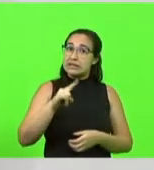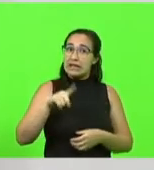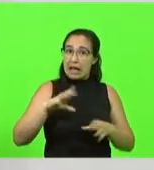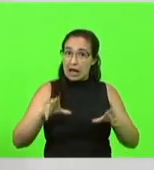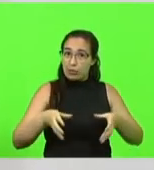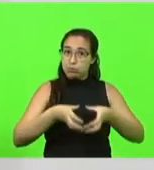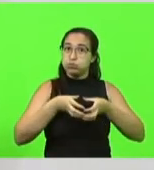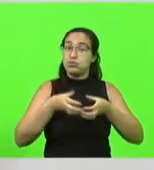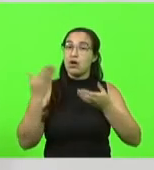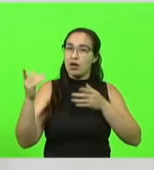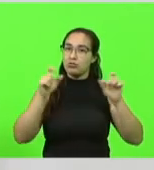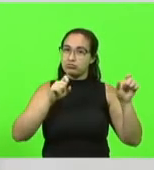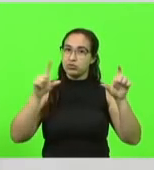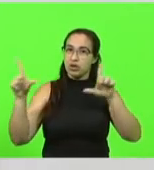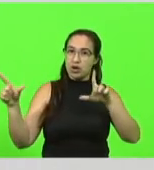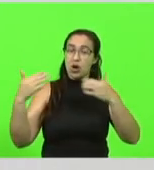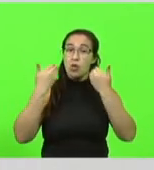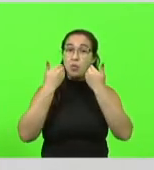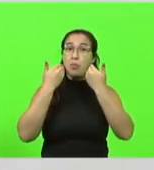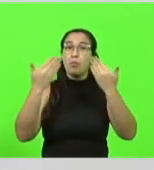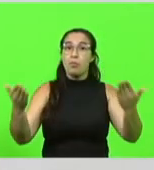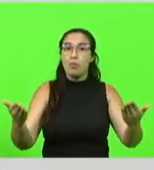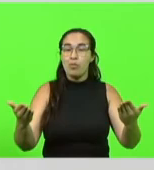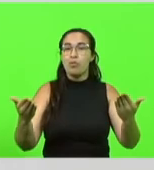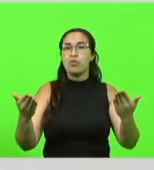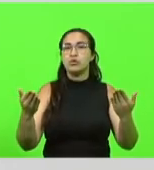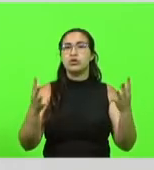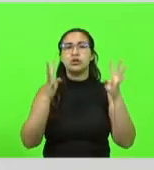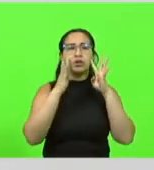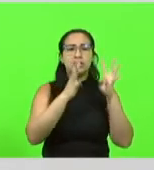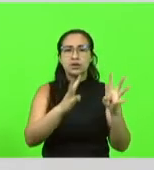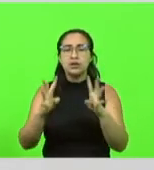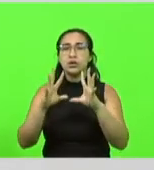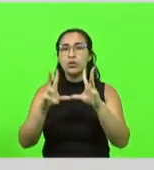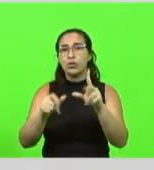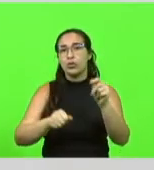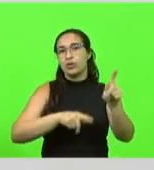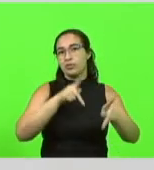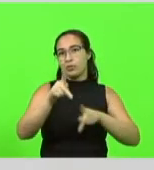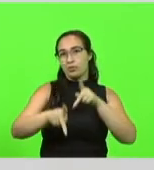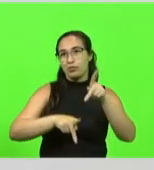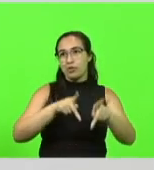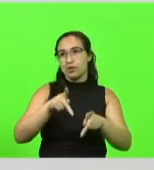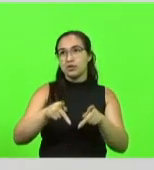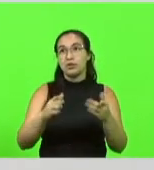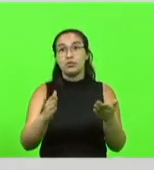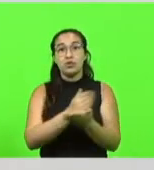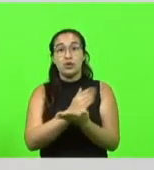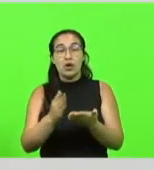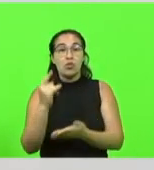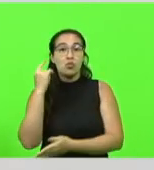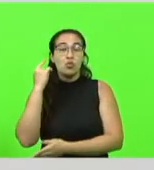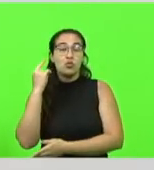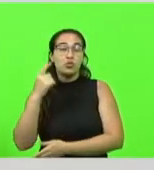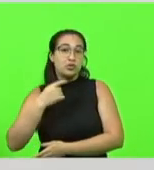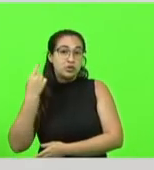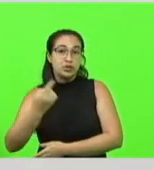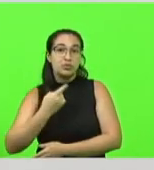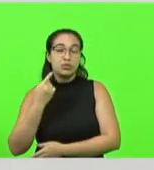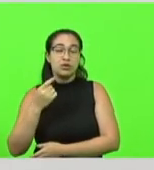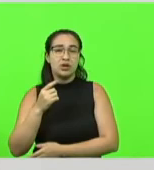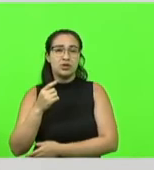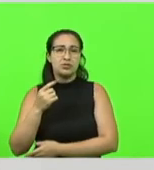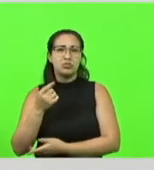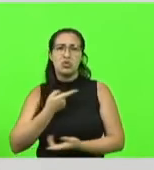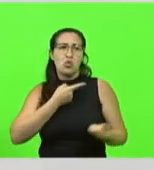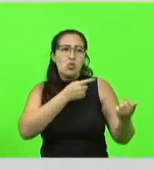telão possa ser a janela para a gente ouvir a voz da população e entrar aqui na cabeça de alguns deputados que não é uma questão de ser governo ou não